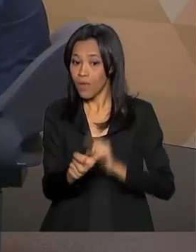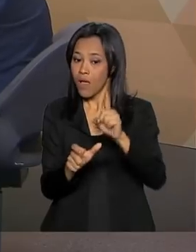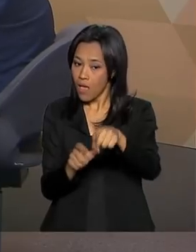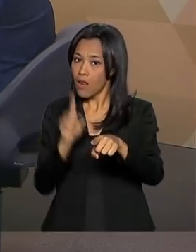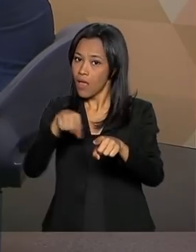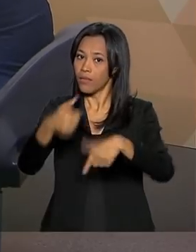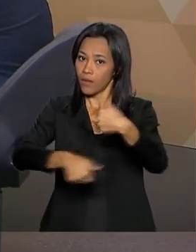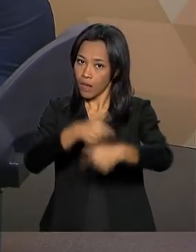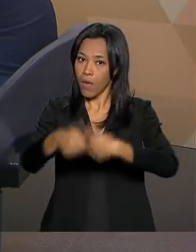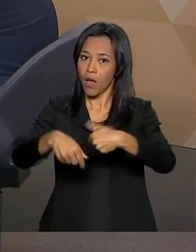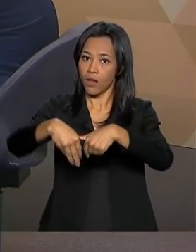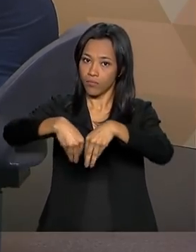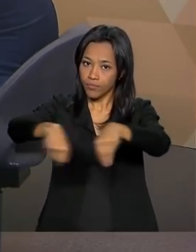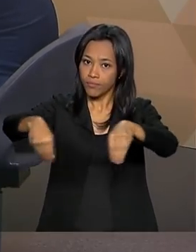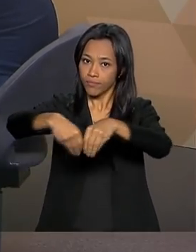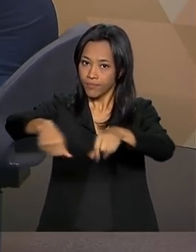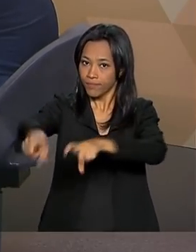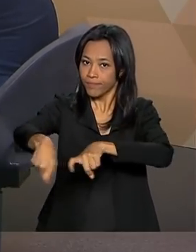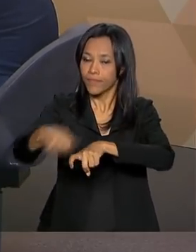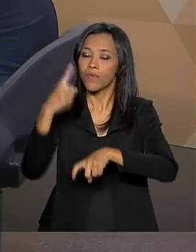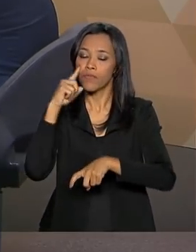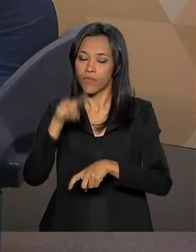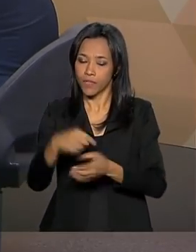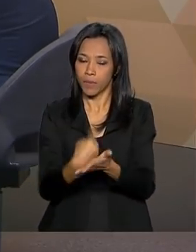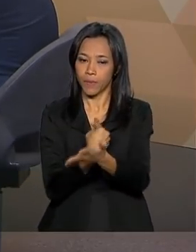é produtor rural, vamos ver o que ele nos traz.